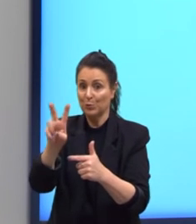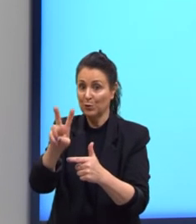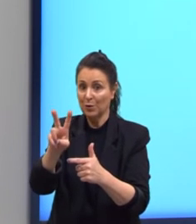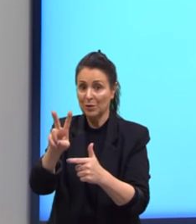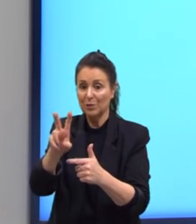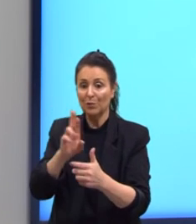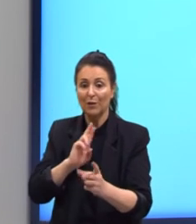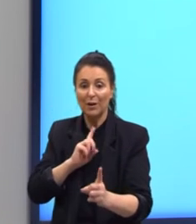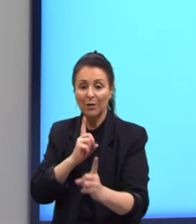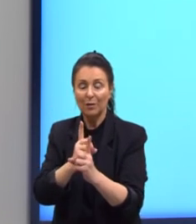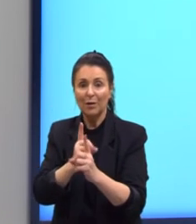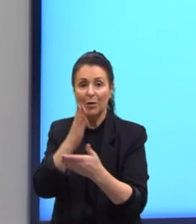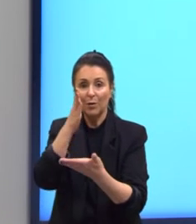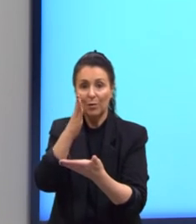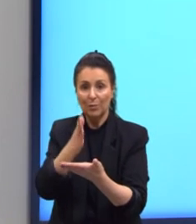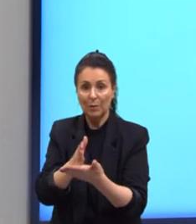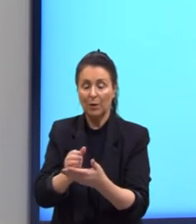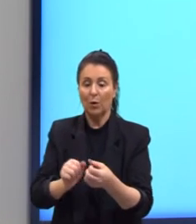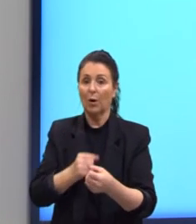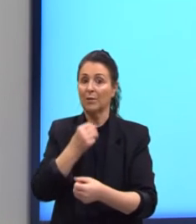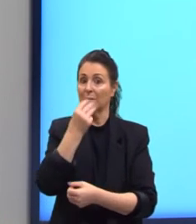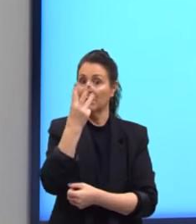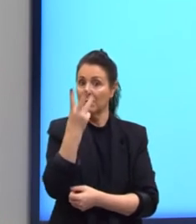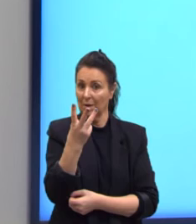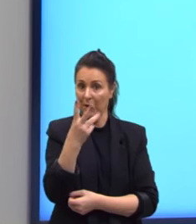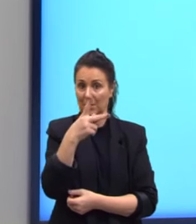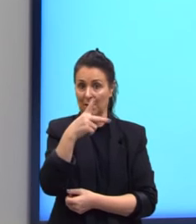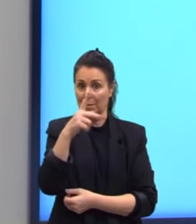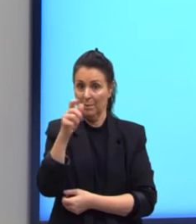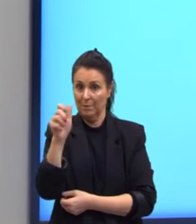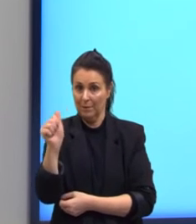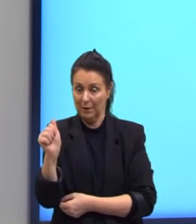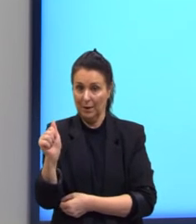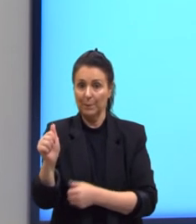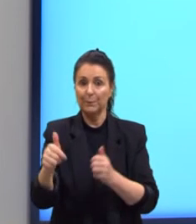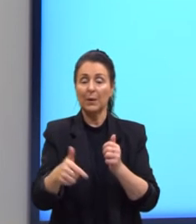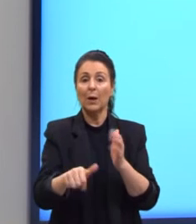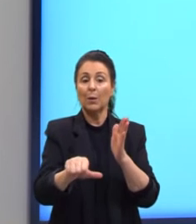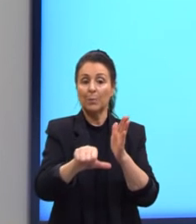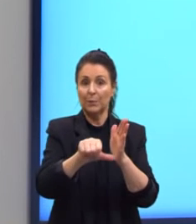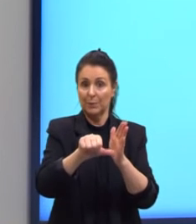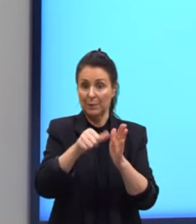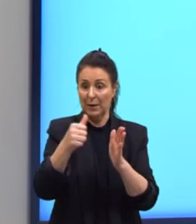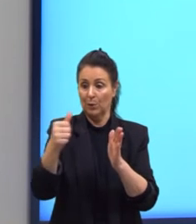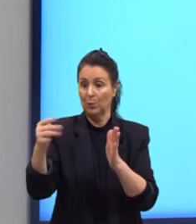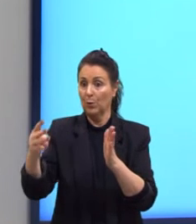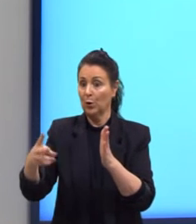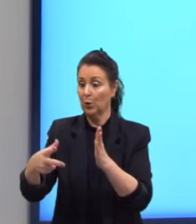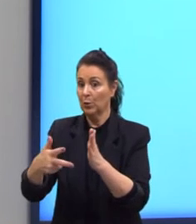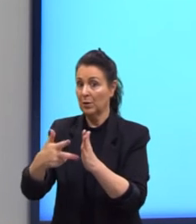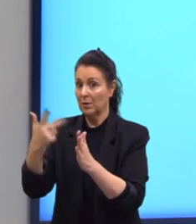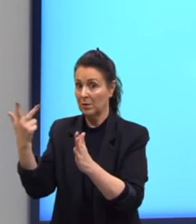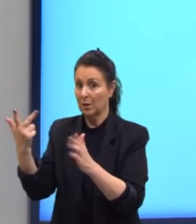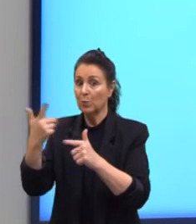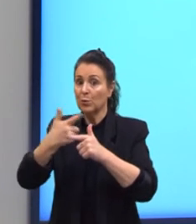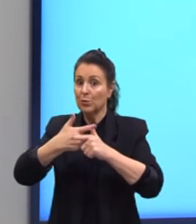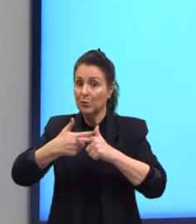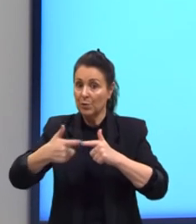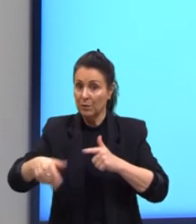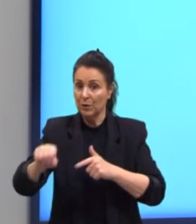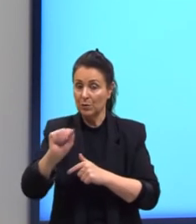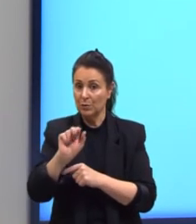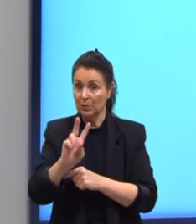selecionamos mais três termos da PA somamos o primeiro com o terceiro termo dividimos por dois